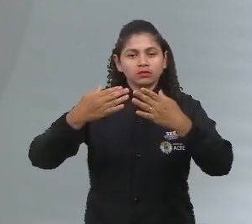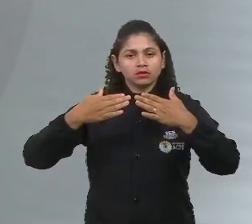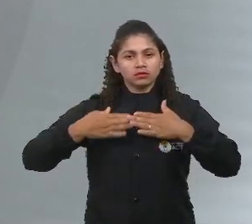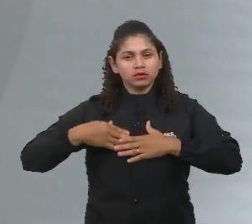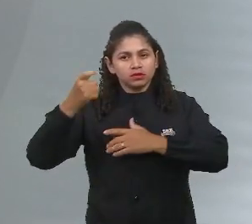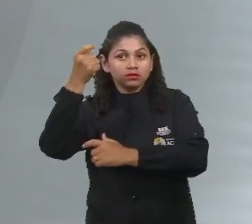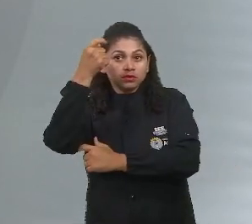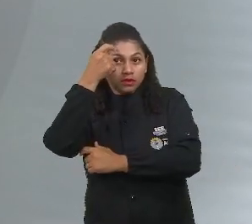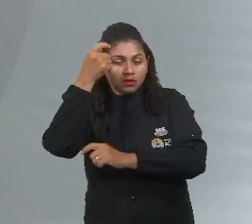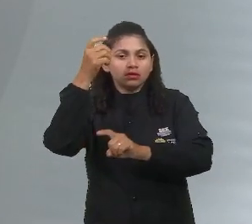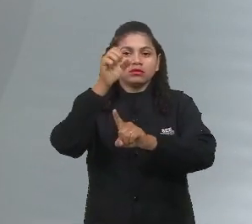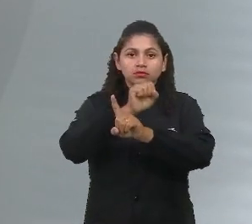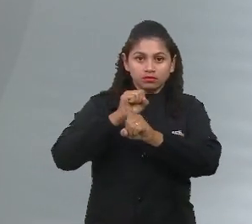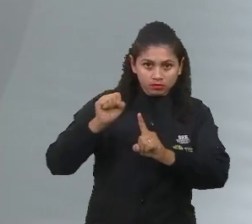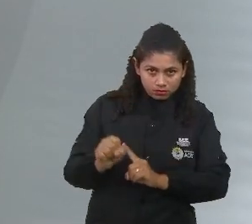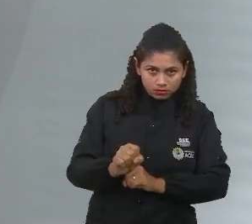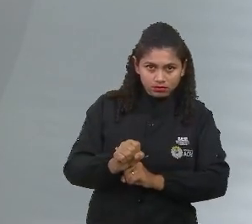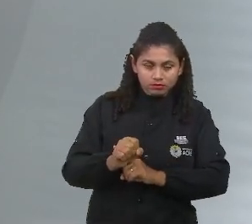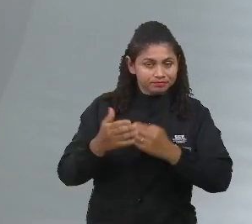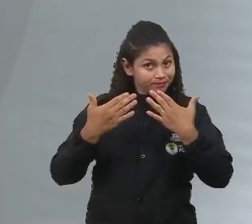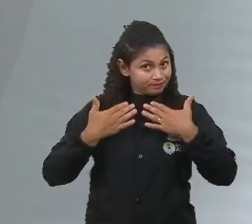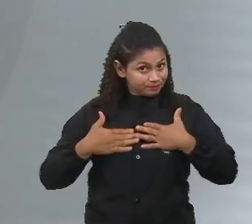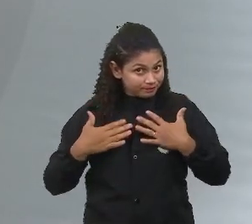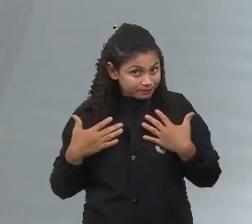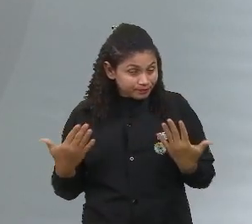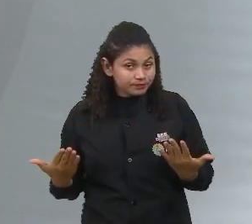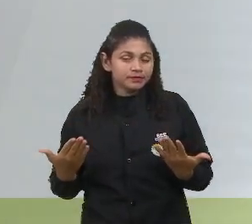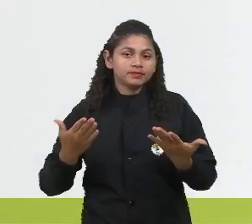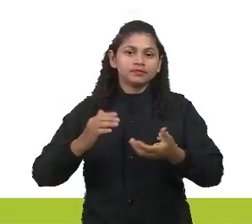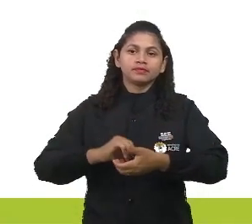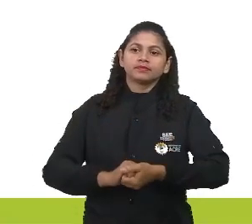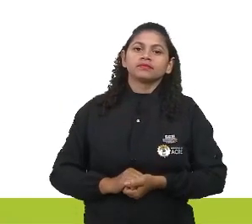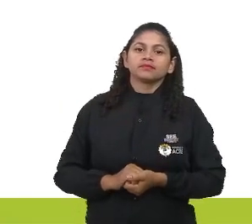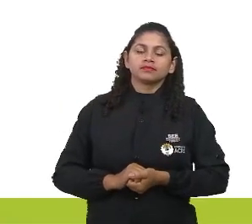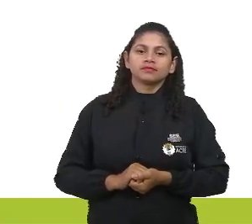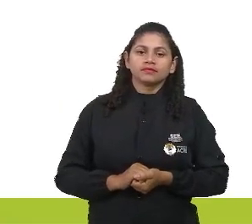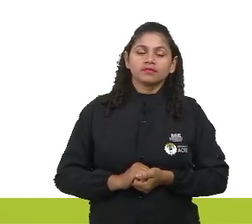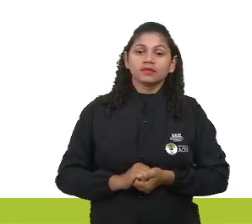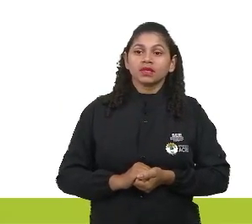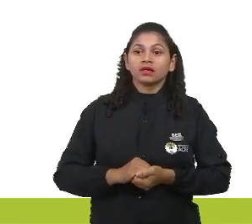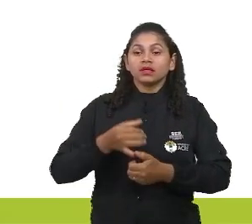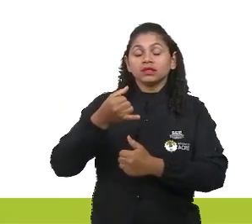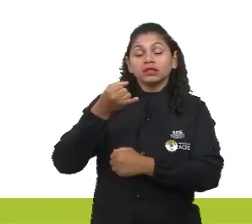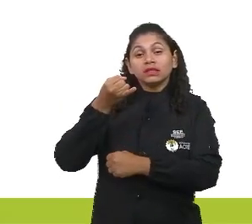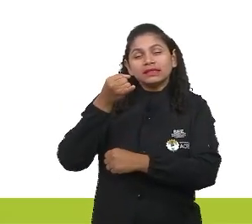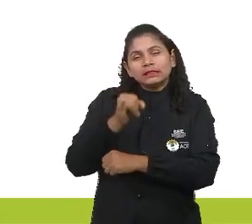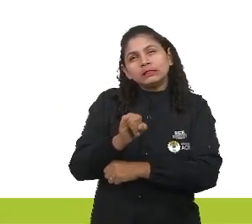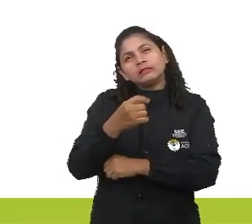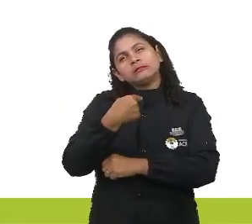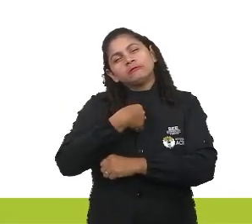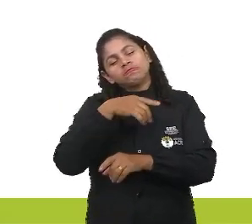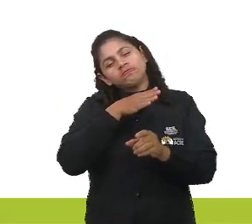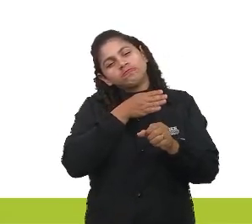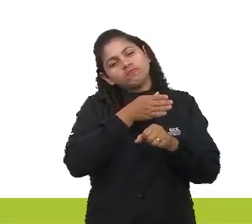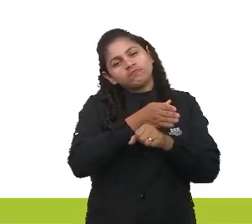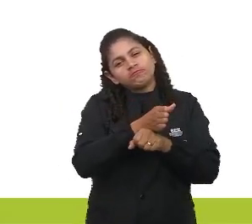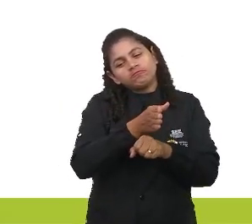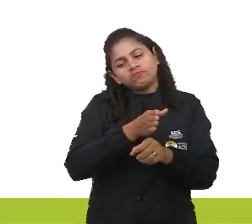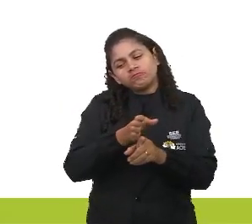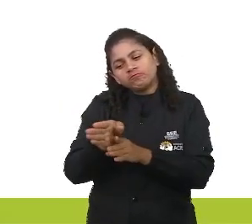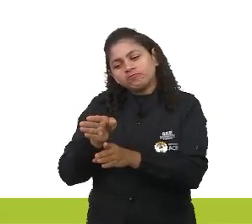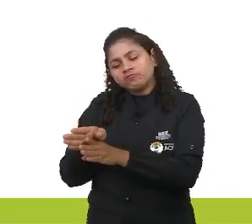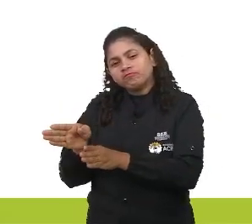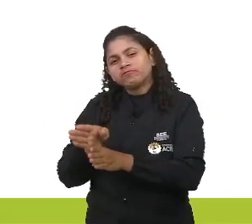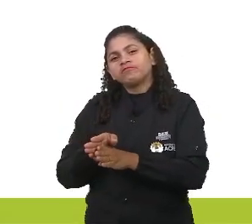mental, do social. Tranquilo? Compreendido isso? Se eu fosse direcionar aqui uma dica, redação de milhões, a